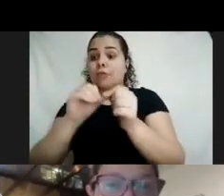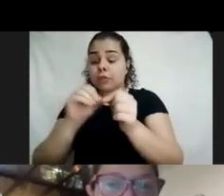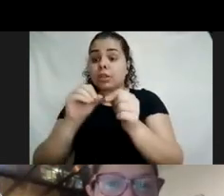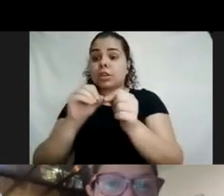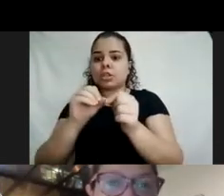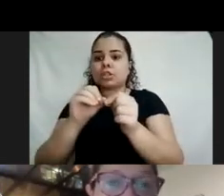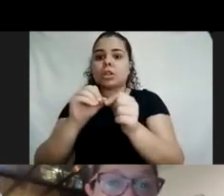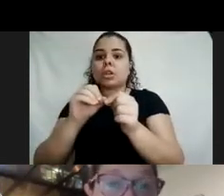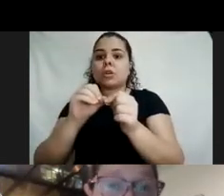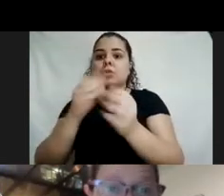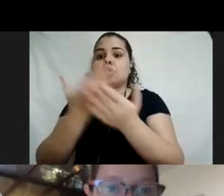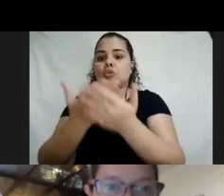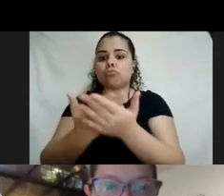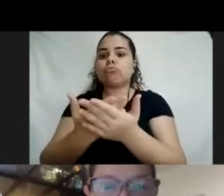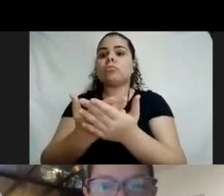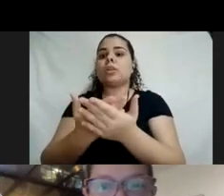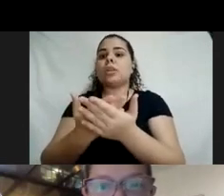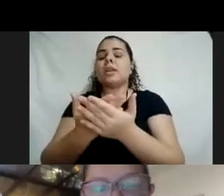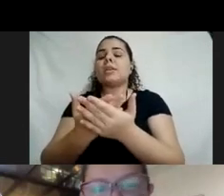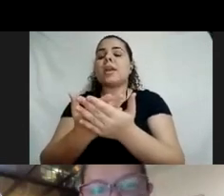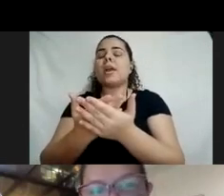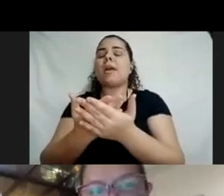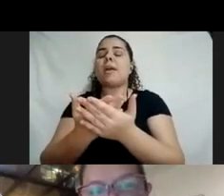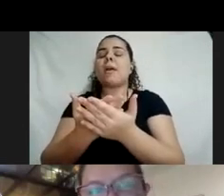diferentes formas de aluno para poder